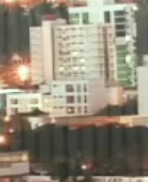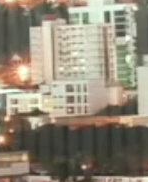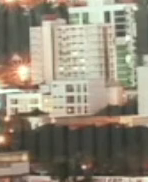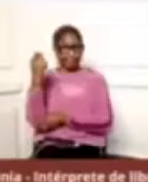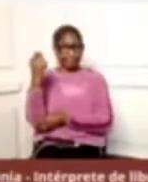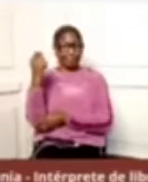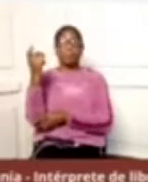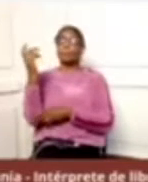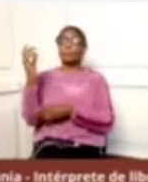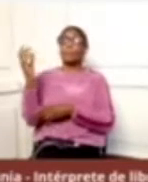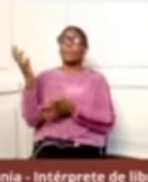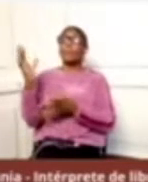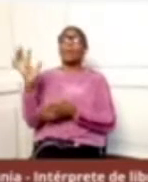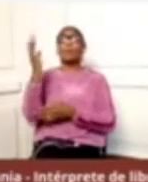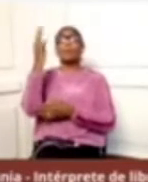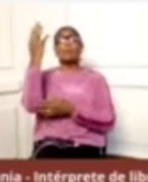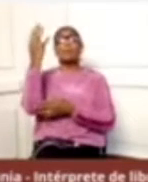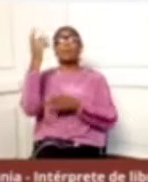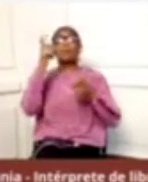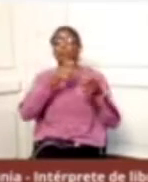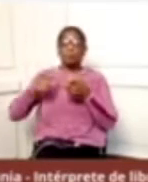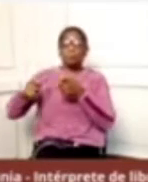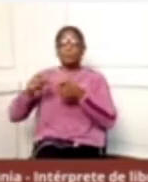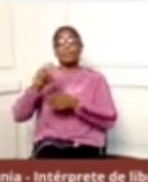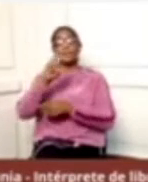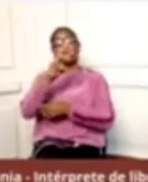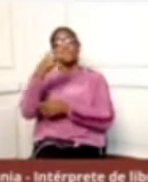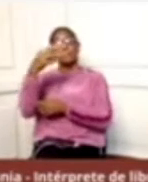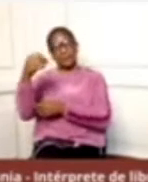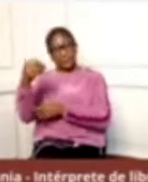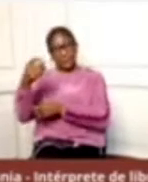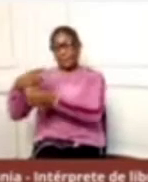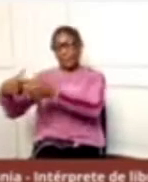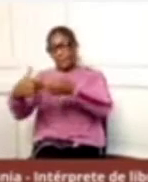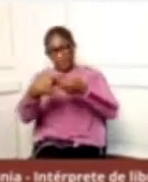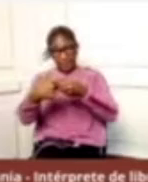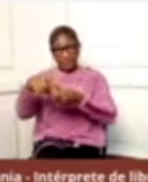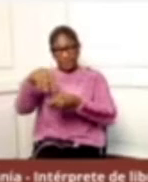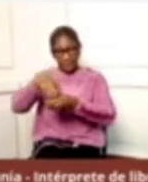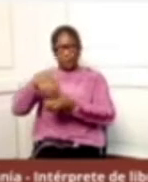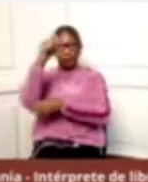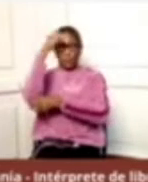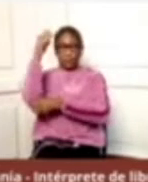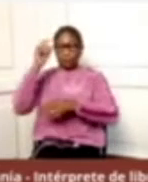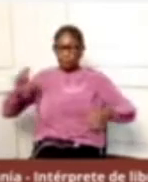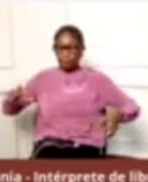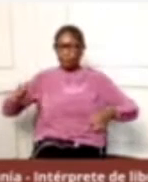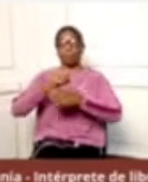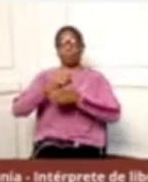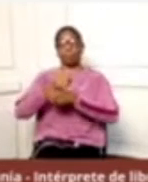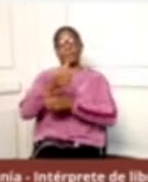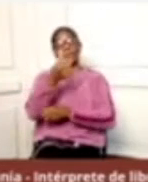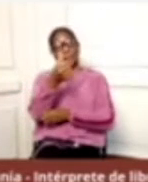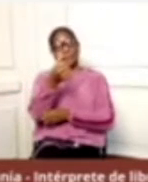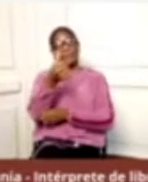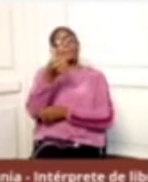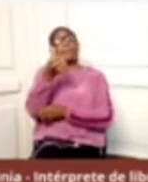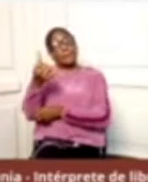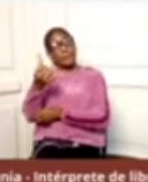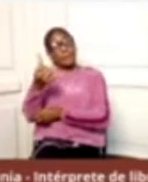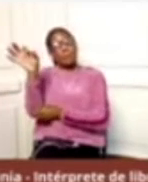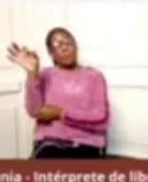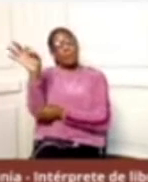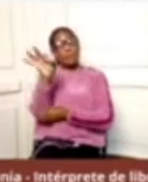-19. Estão em 330 municípios do estado, que totalizam 66%,